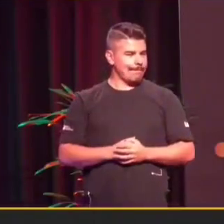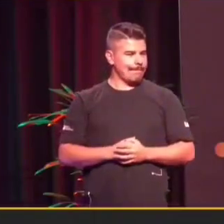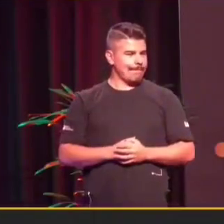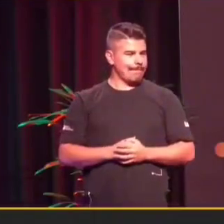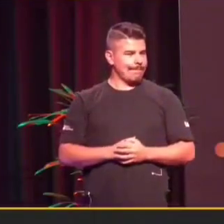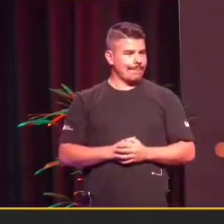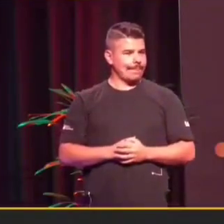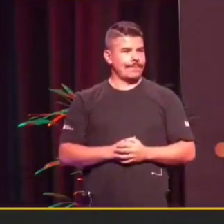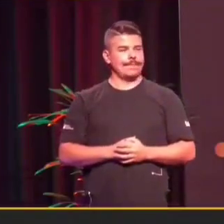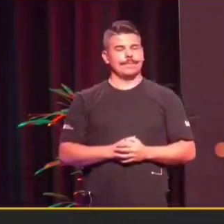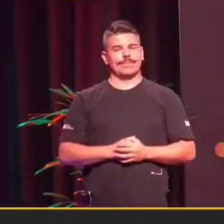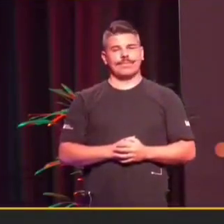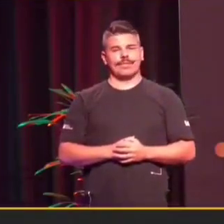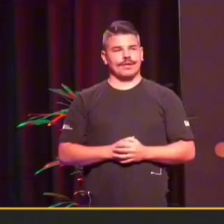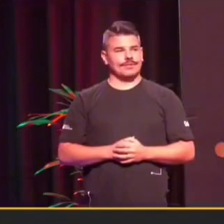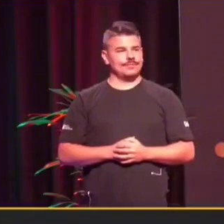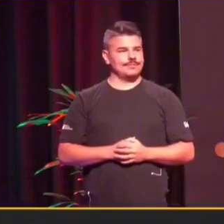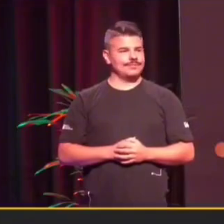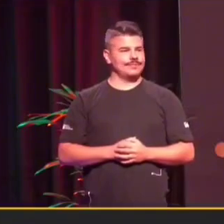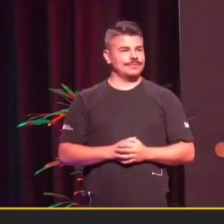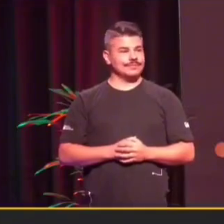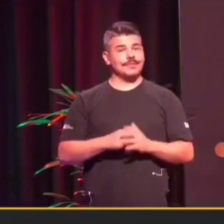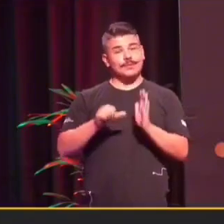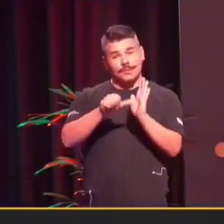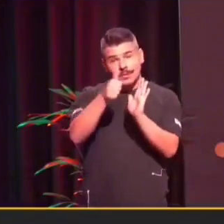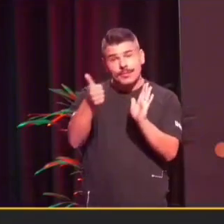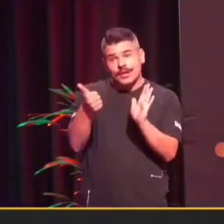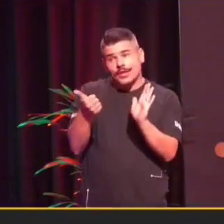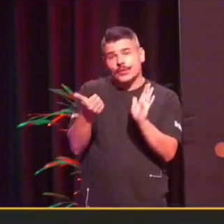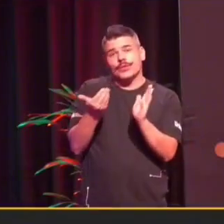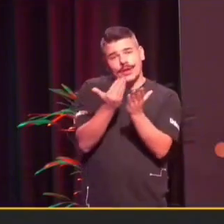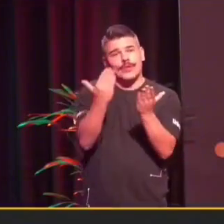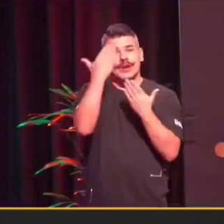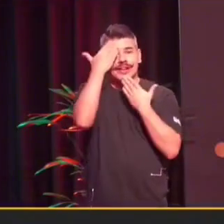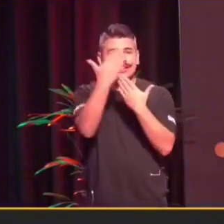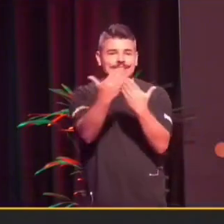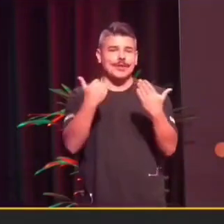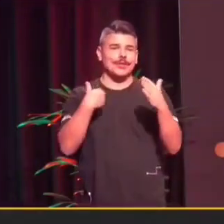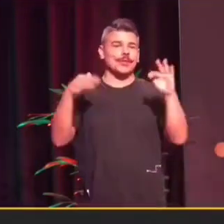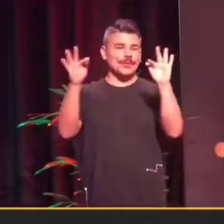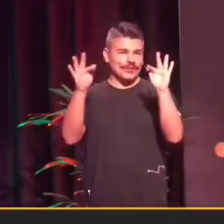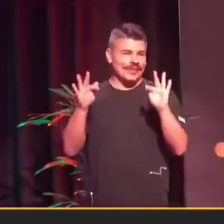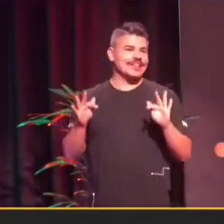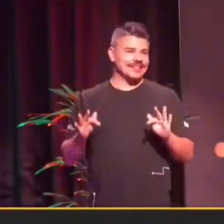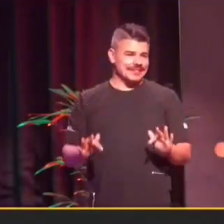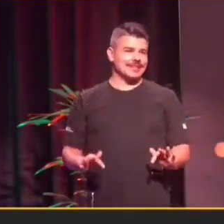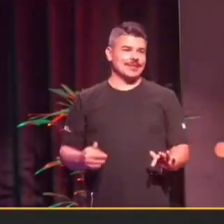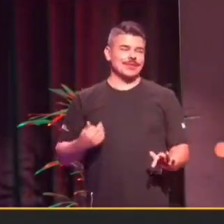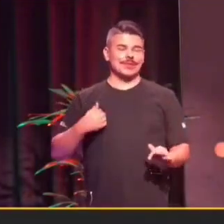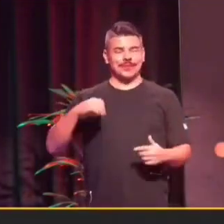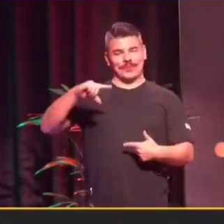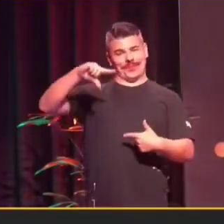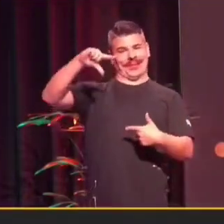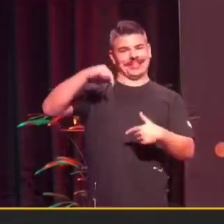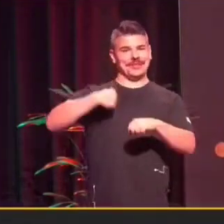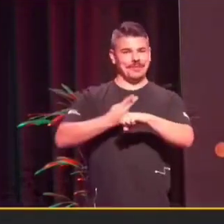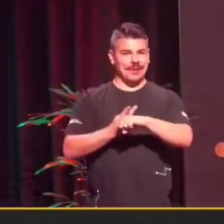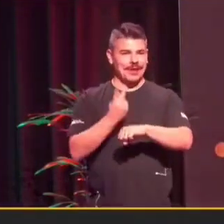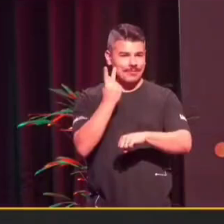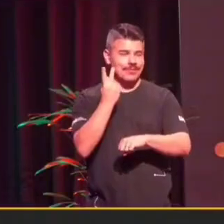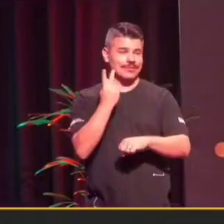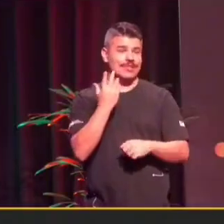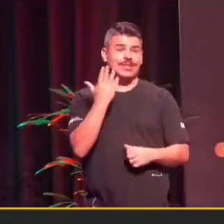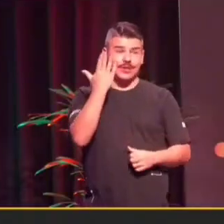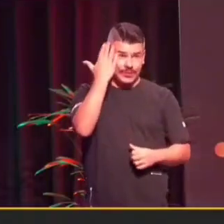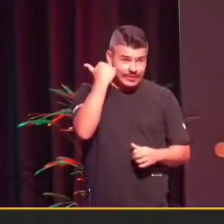Primeiro, queria agradecer. A gente está muito feliz com o reconhecimento. Você falou aí da Adriana, do trabalho que é para manter. Eu me